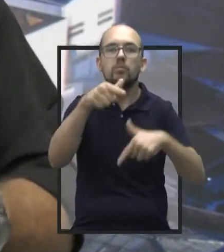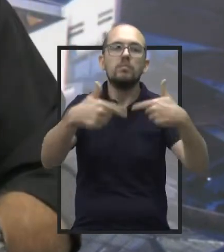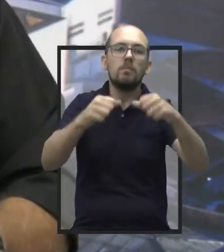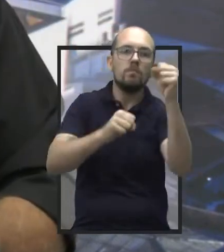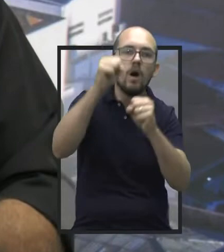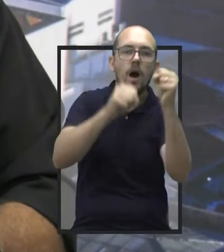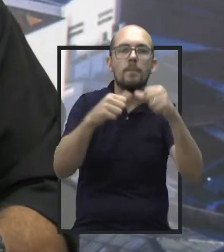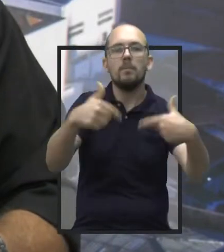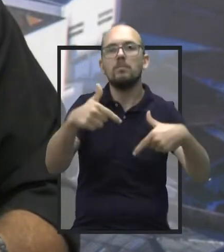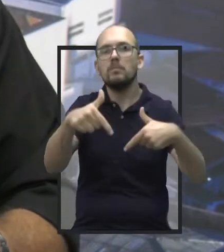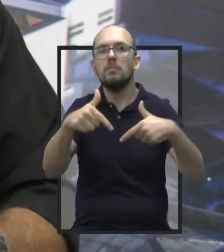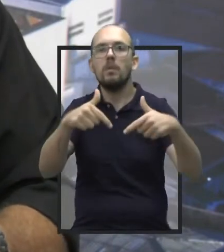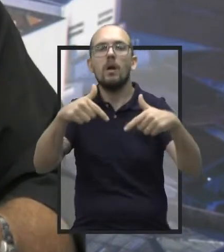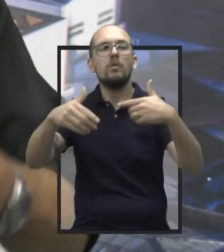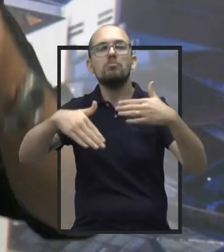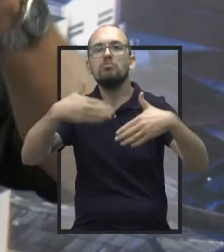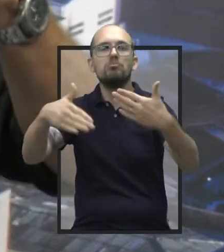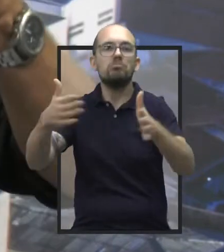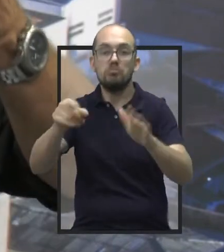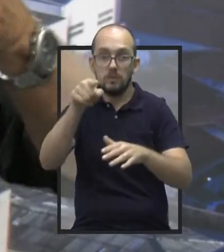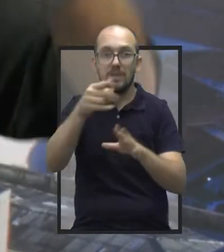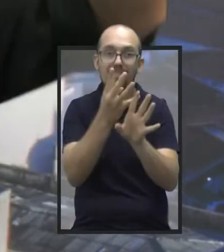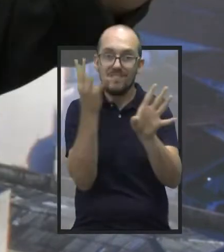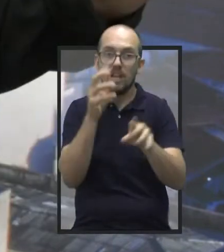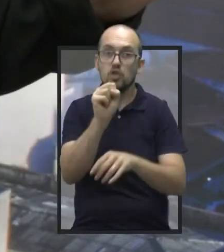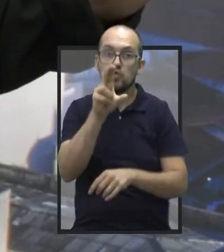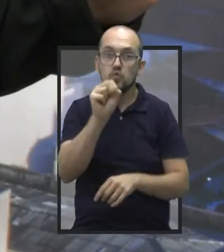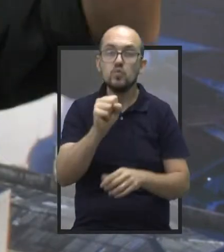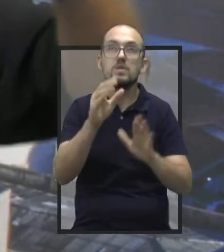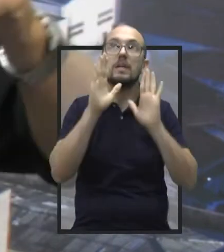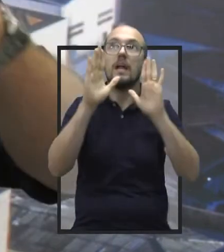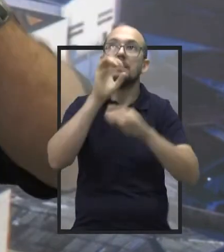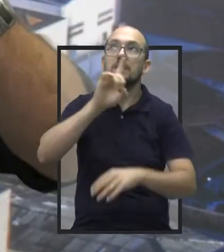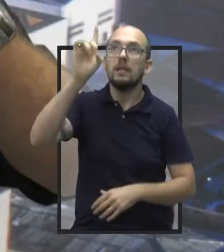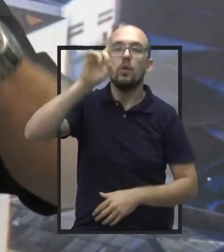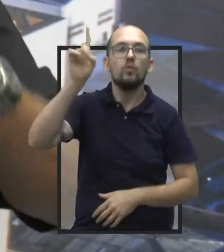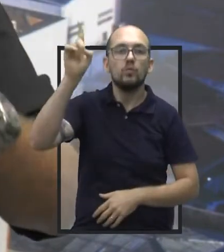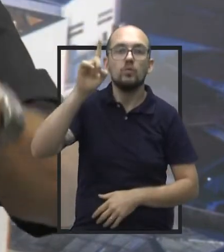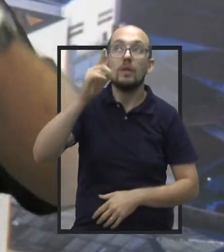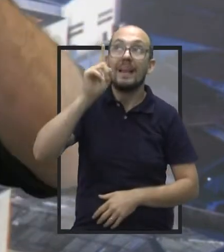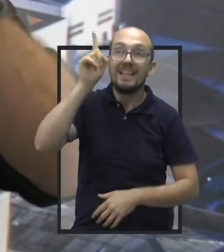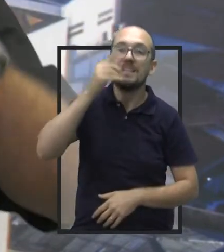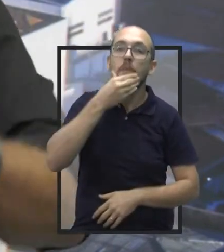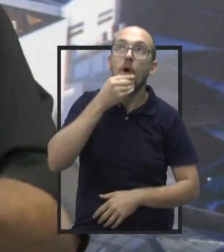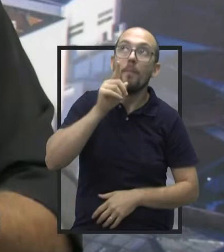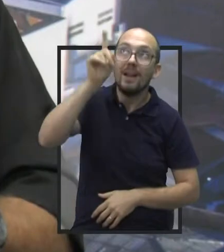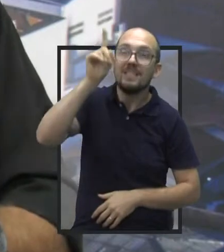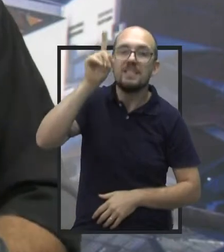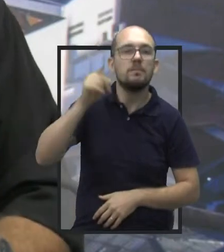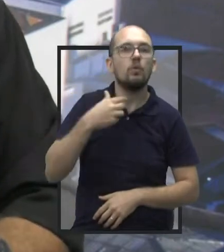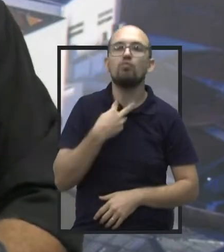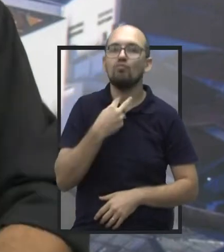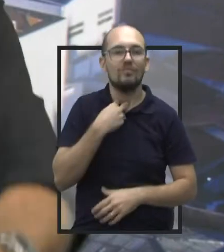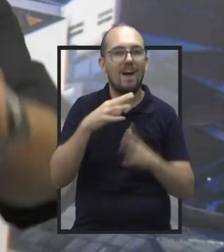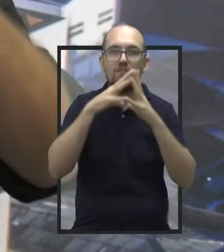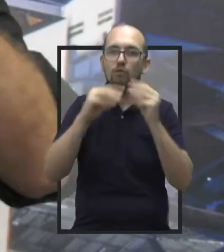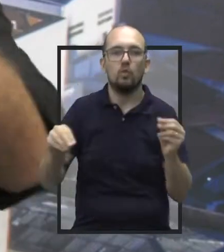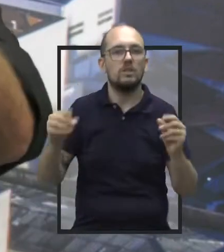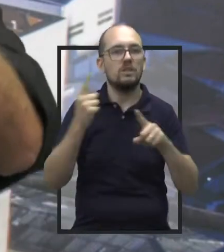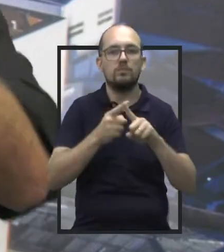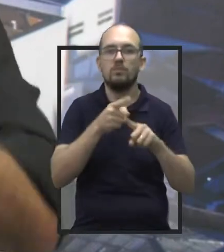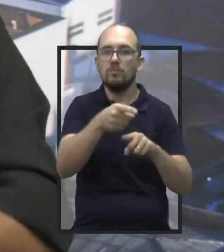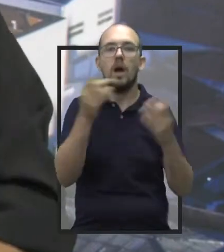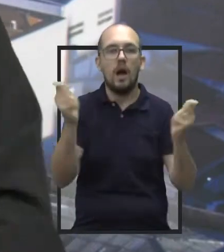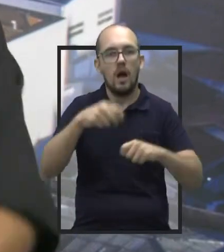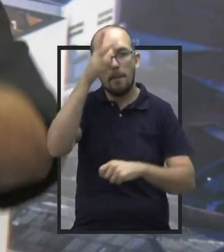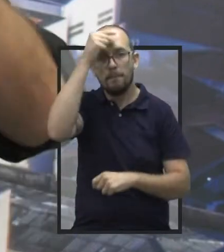você, certo? Você que está na fila do SUS, graças a Deus, graças àquele homem lá de cima, não tem como fugir. O ano que vem tem mais de 1.5 milhão, praticamente, para